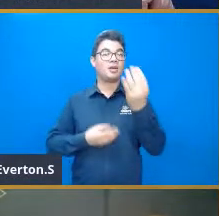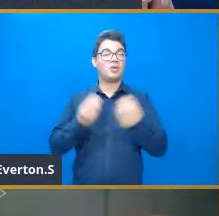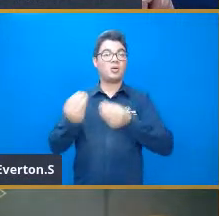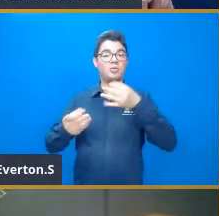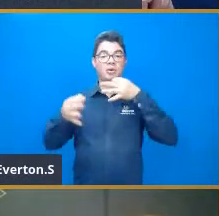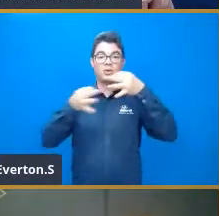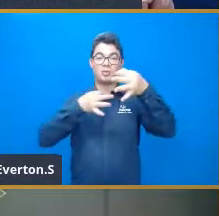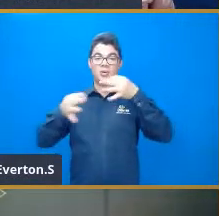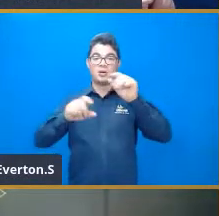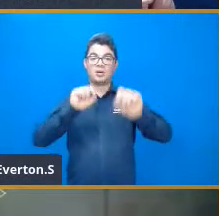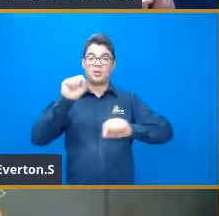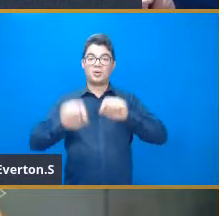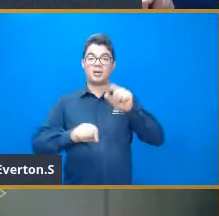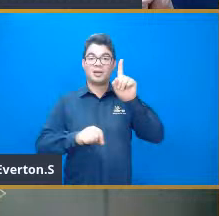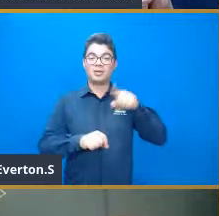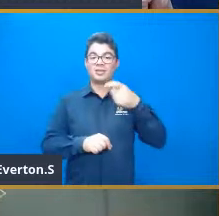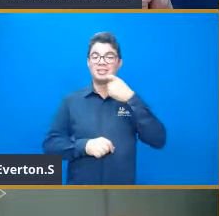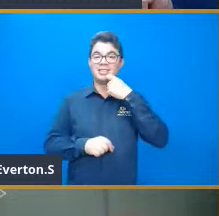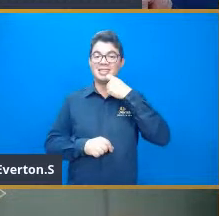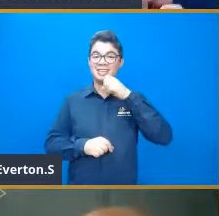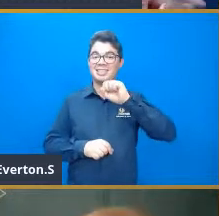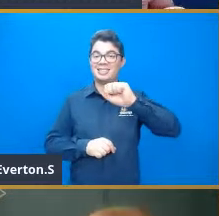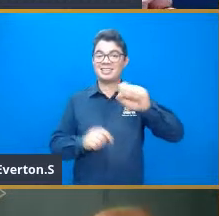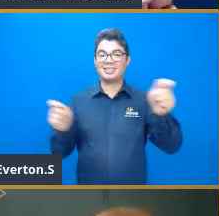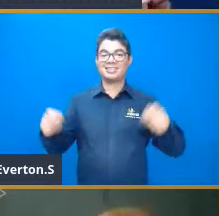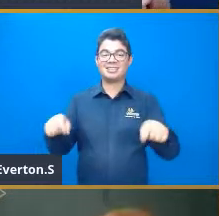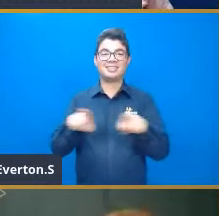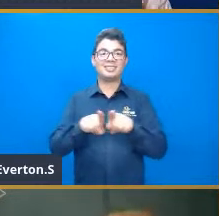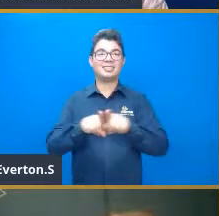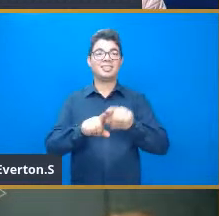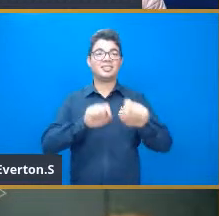super bobo aqui, né, sexta-feira, então, assim, vale a pena,